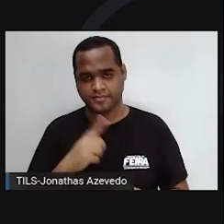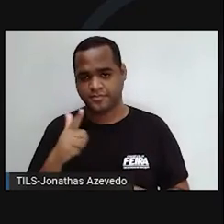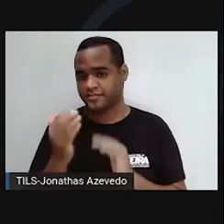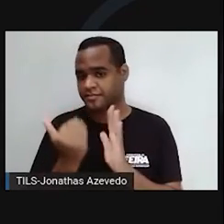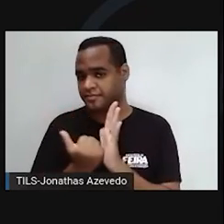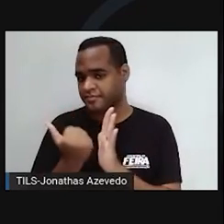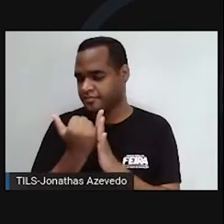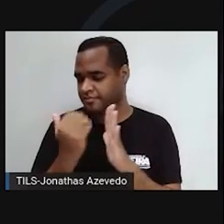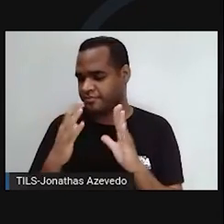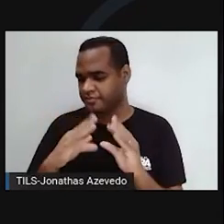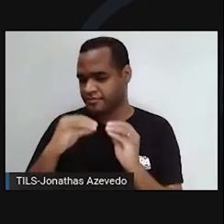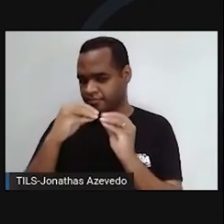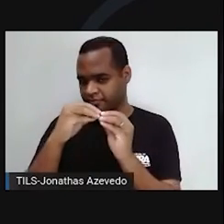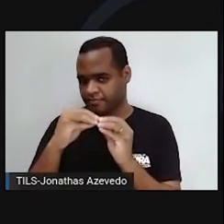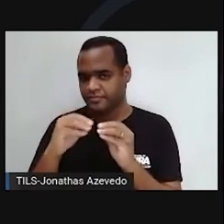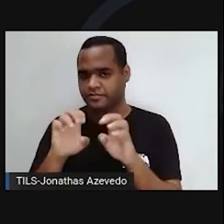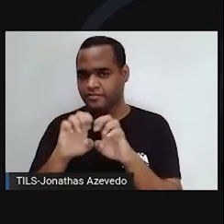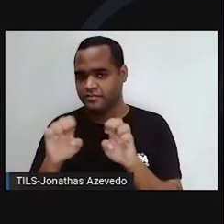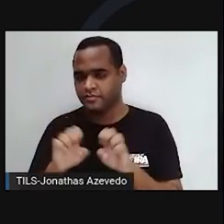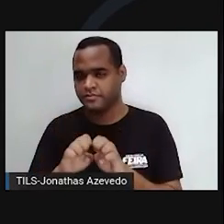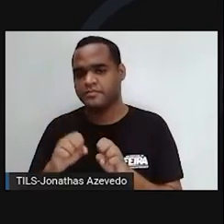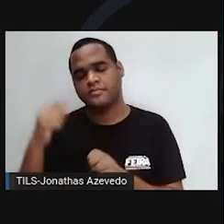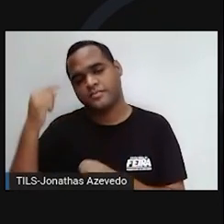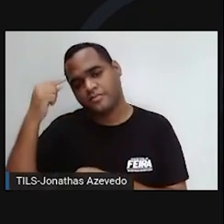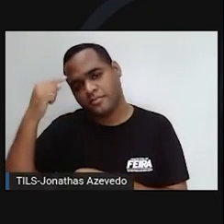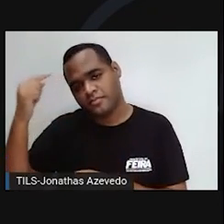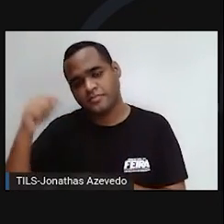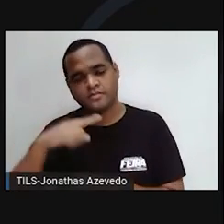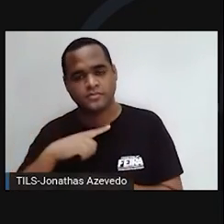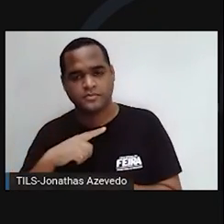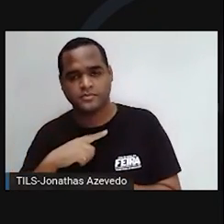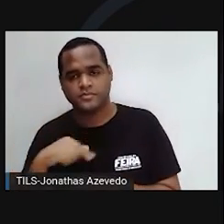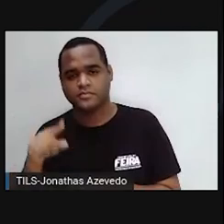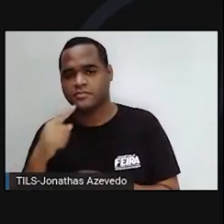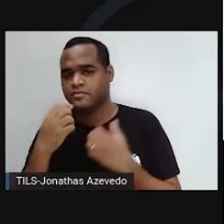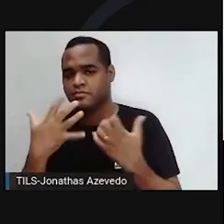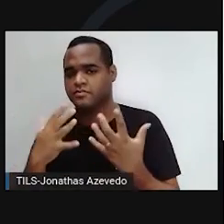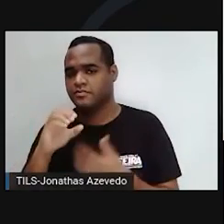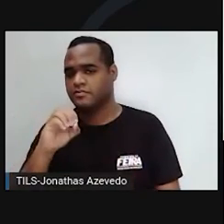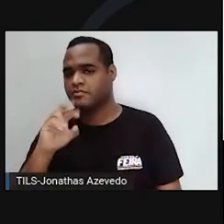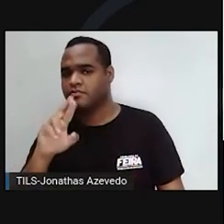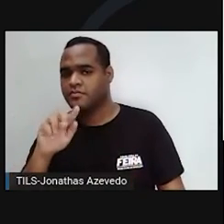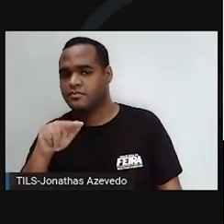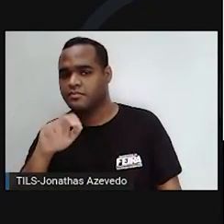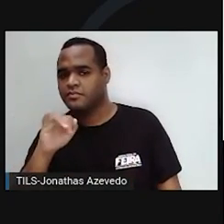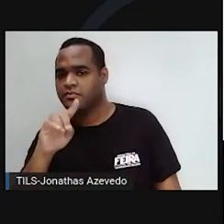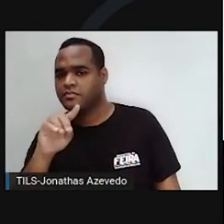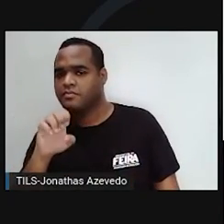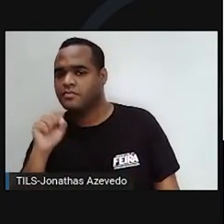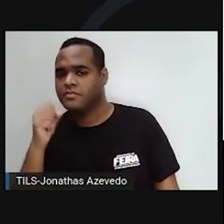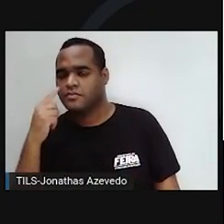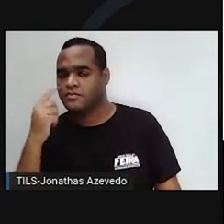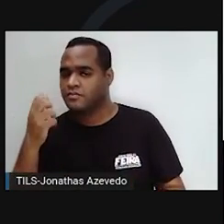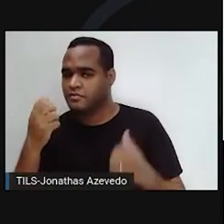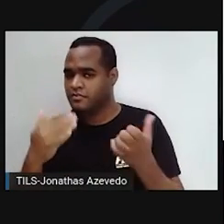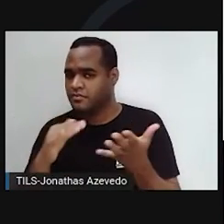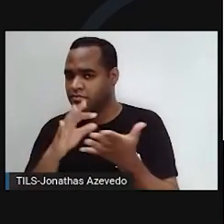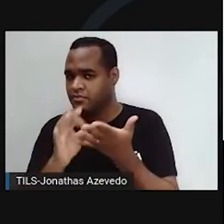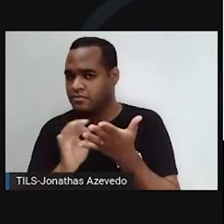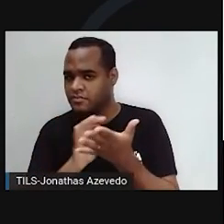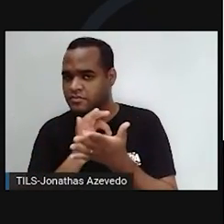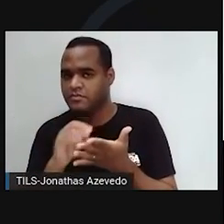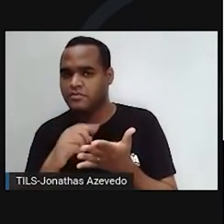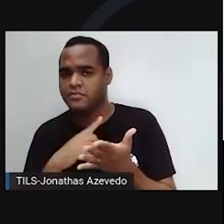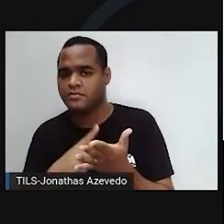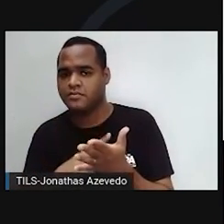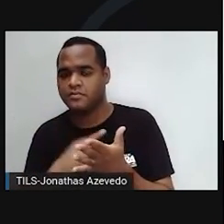se proteger. Aí você fala, legal, característica da célula procarionte. E a eucarionte? Já a eucarionte, ela é mais complexa. Ela vai ter